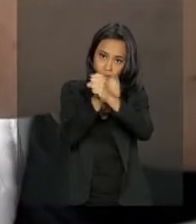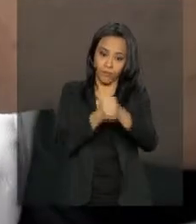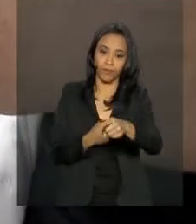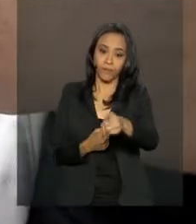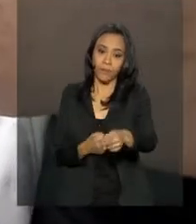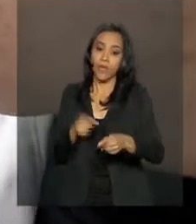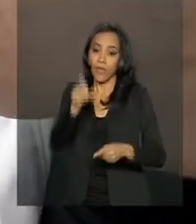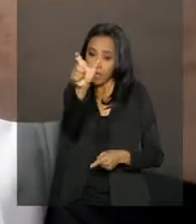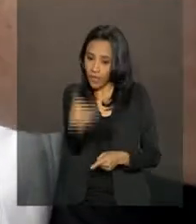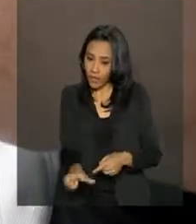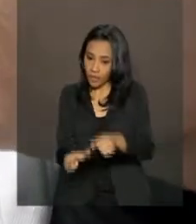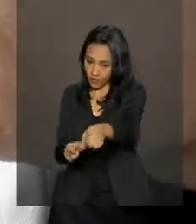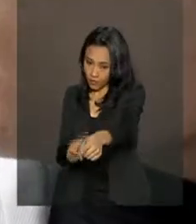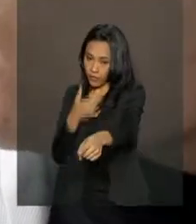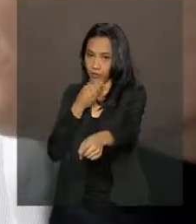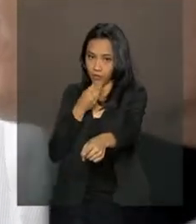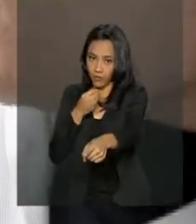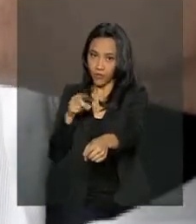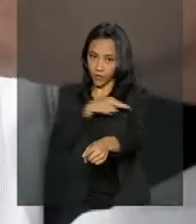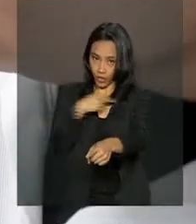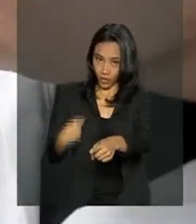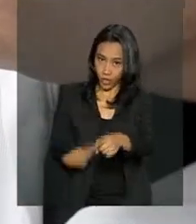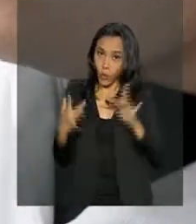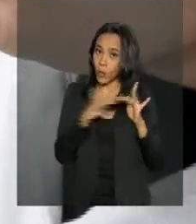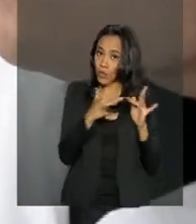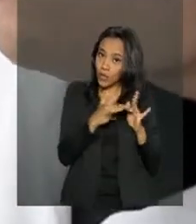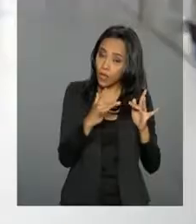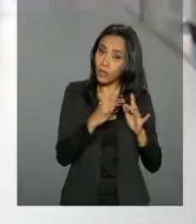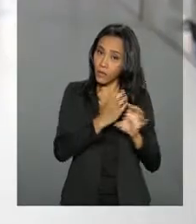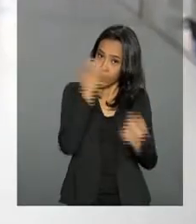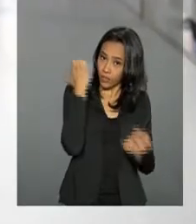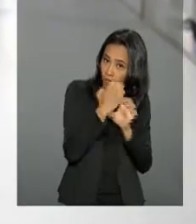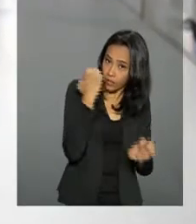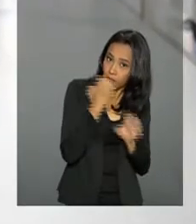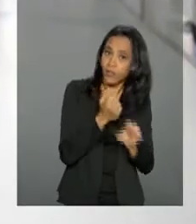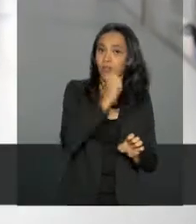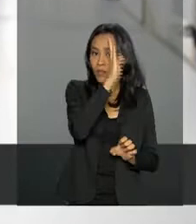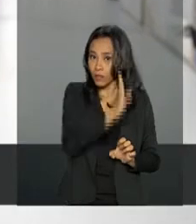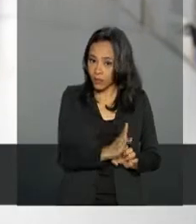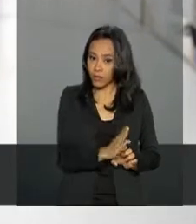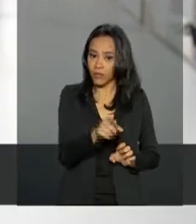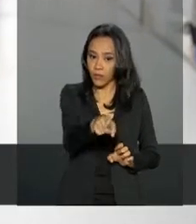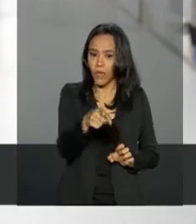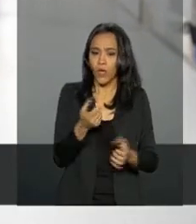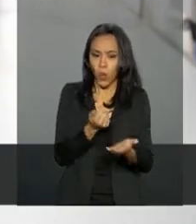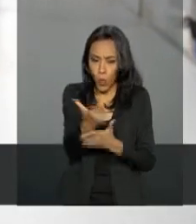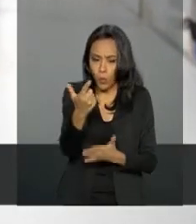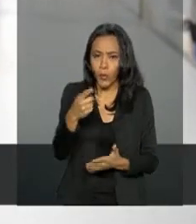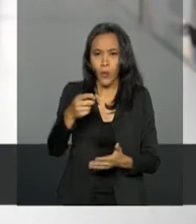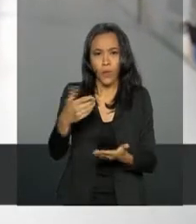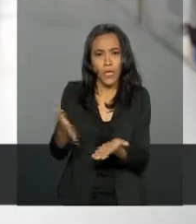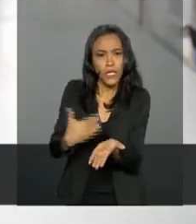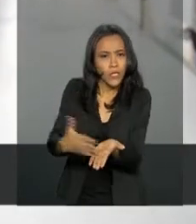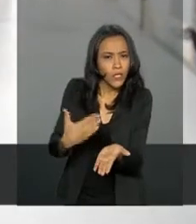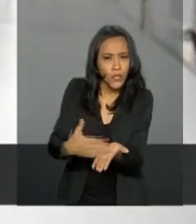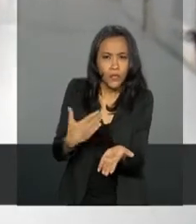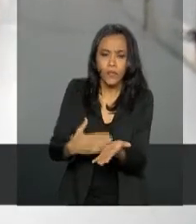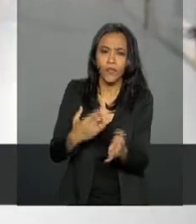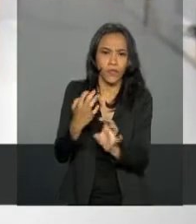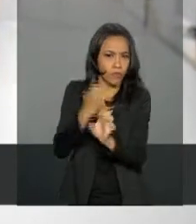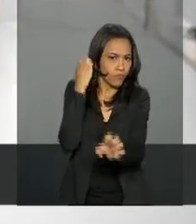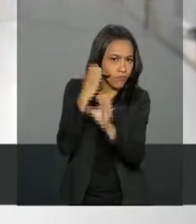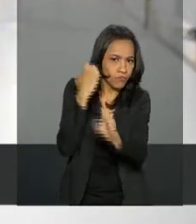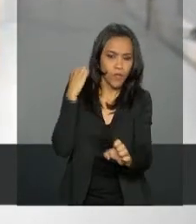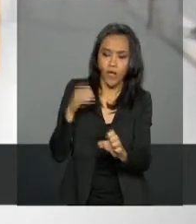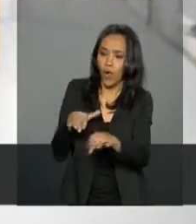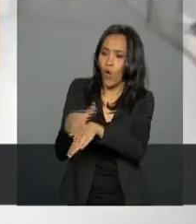a ponte entre a empresa chinesa e os engenheiros brasileiros. Comprei livros de engenharia, conversando